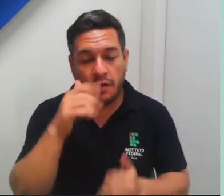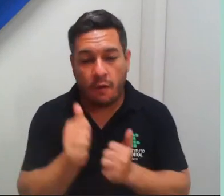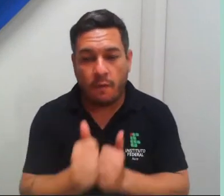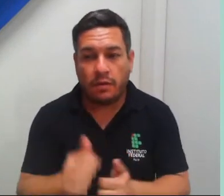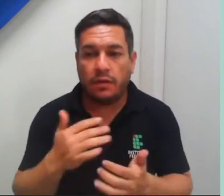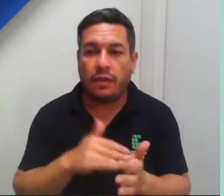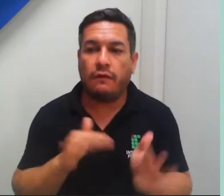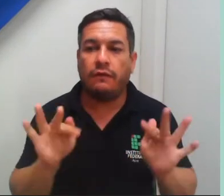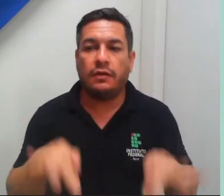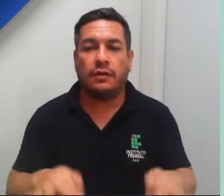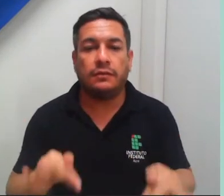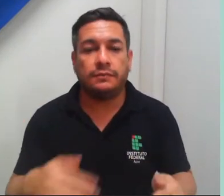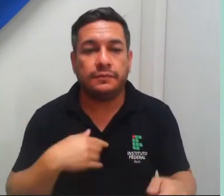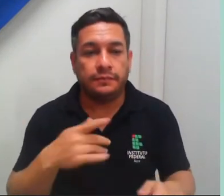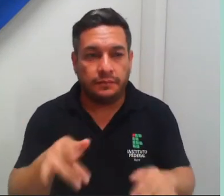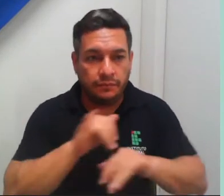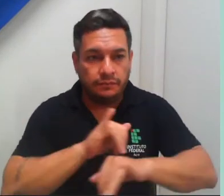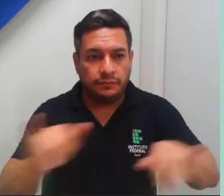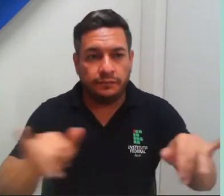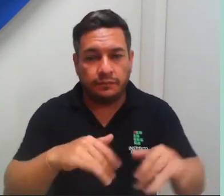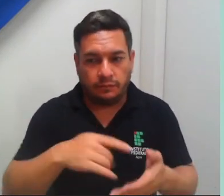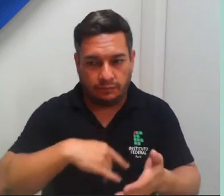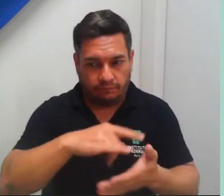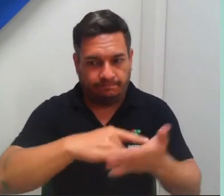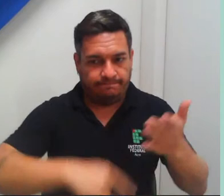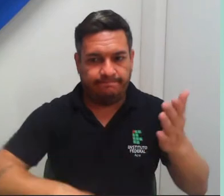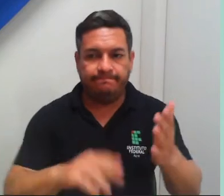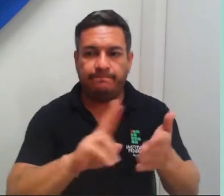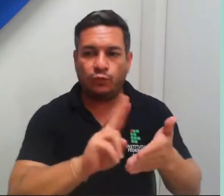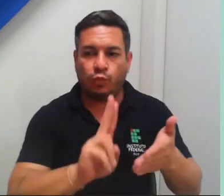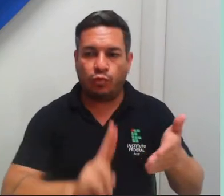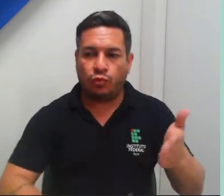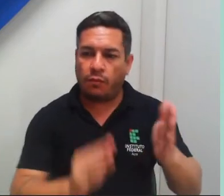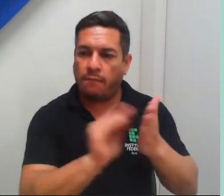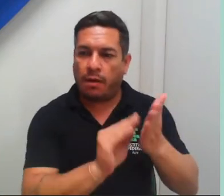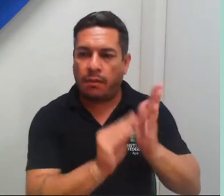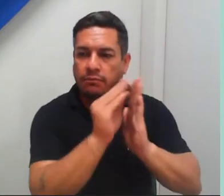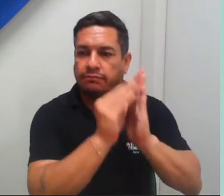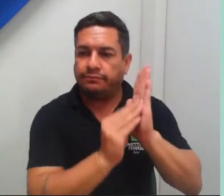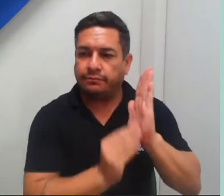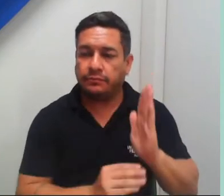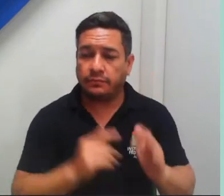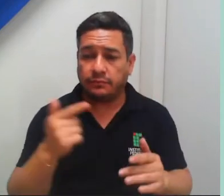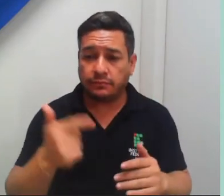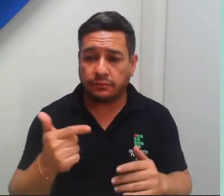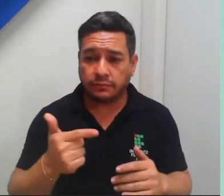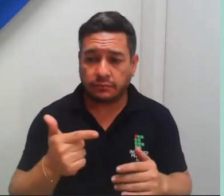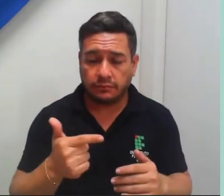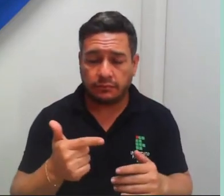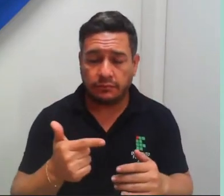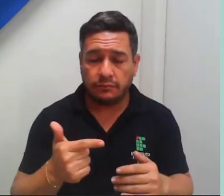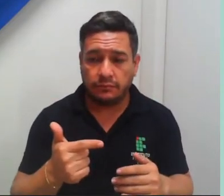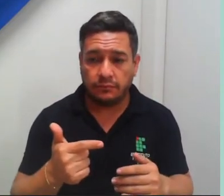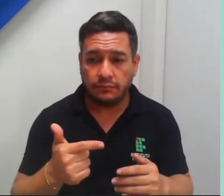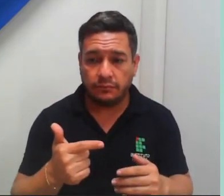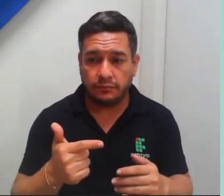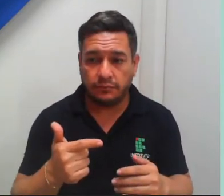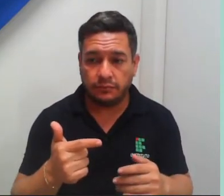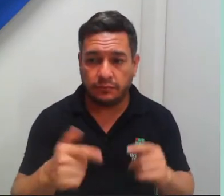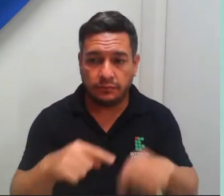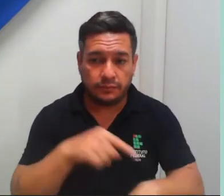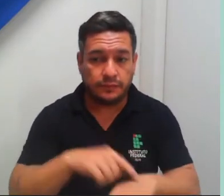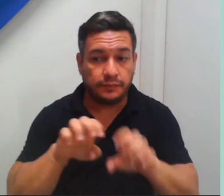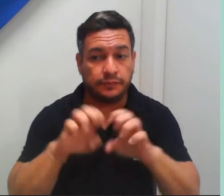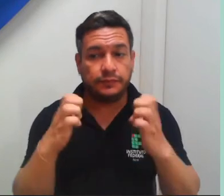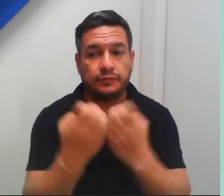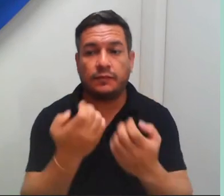nós passaremos, então, a nossa lista de frequência na segunda metade da nossa tarde de hoje, do nosso evento, então, por favor, não deixem